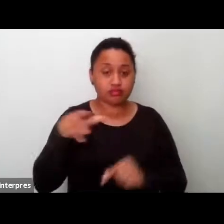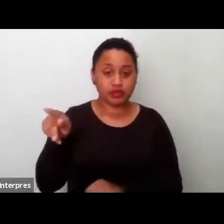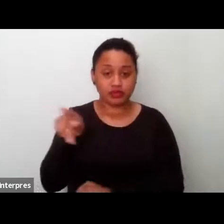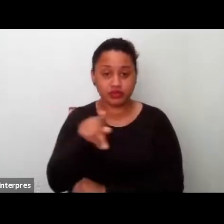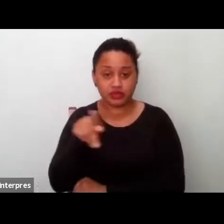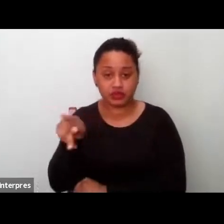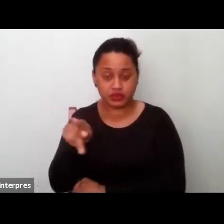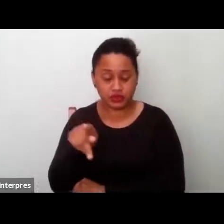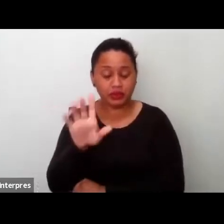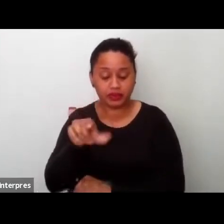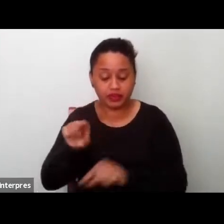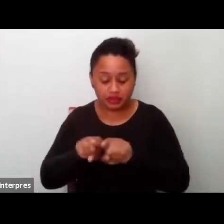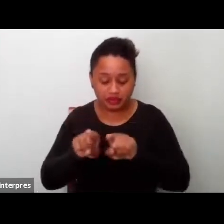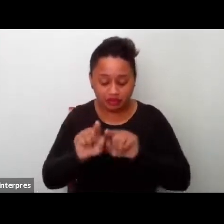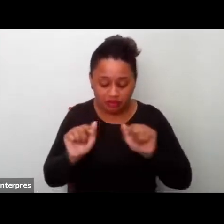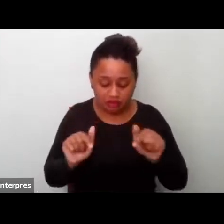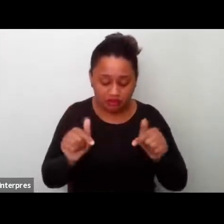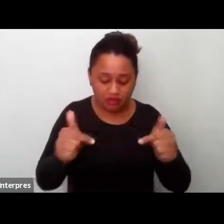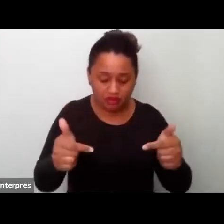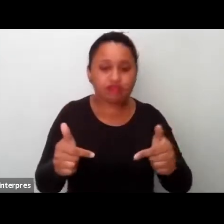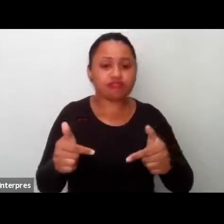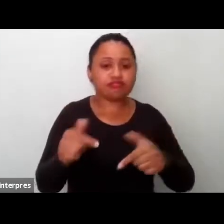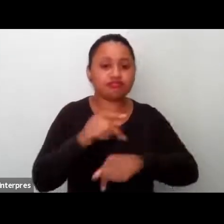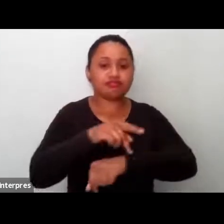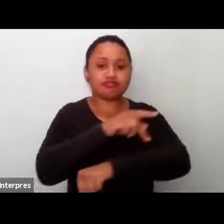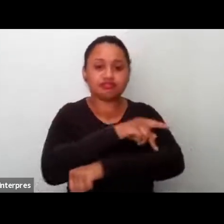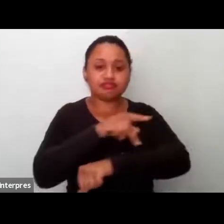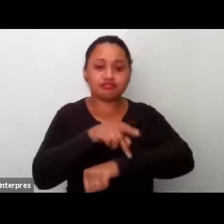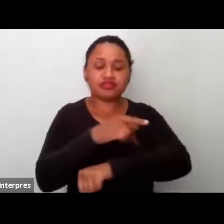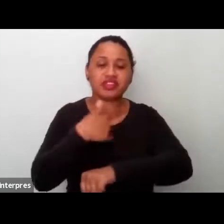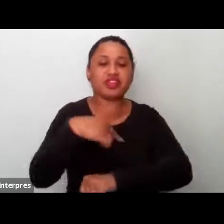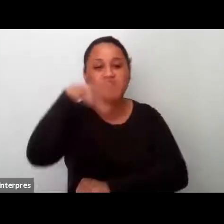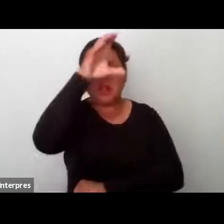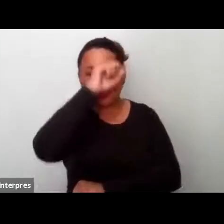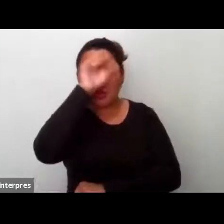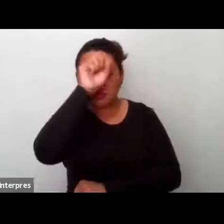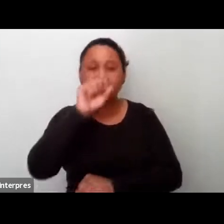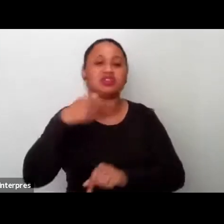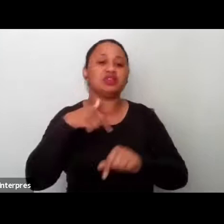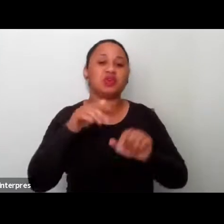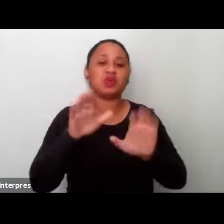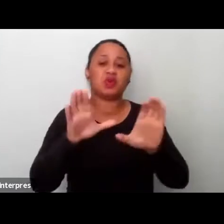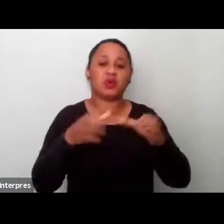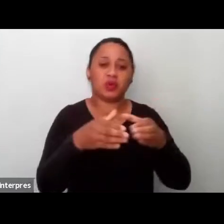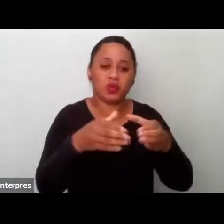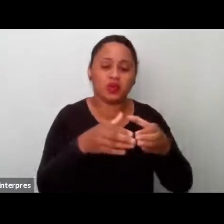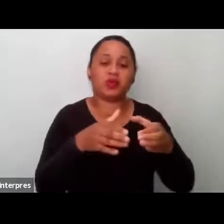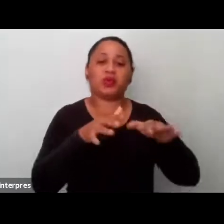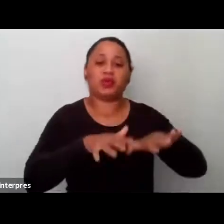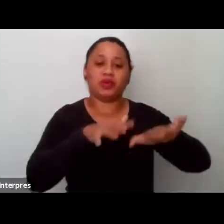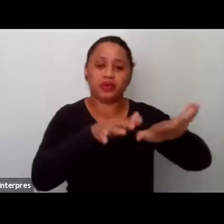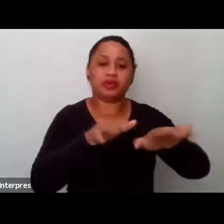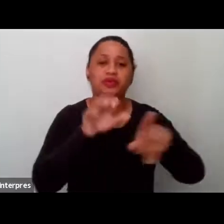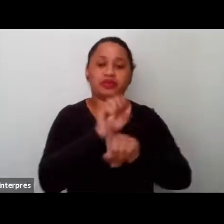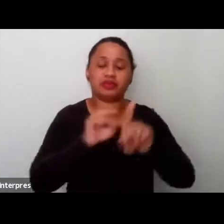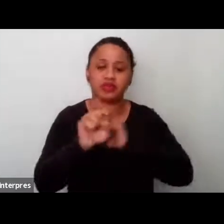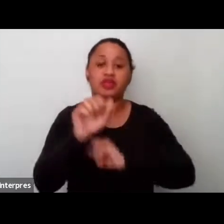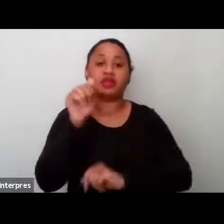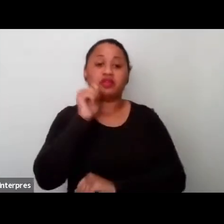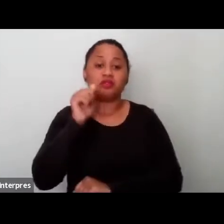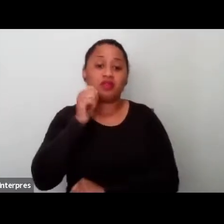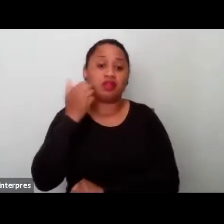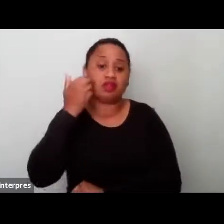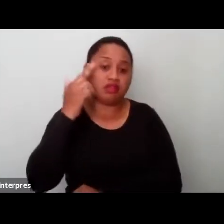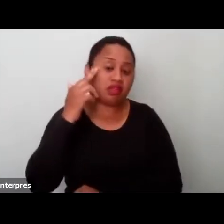fazer pedagógico aprendi muito com os movimentos sociais de mulheres negras e feministas a